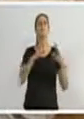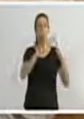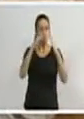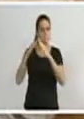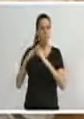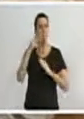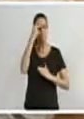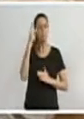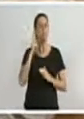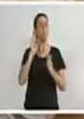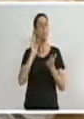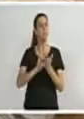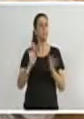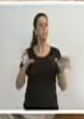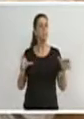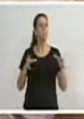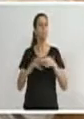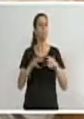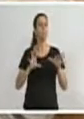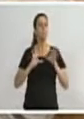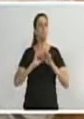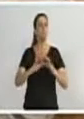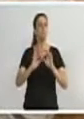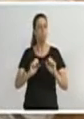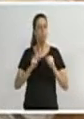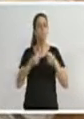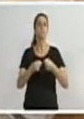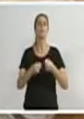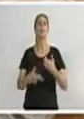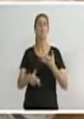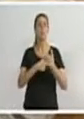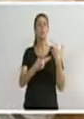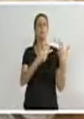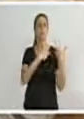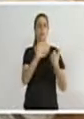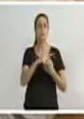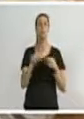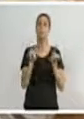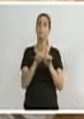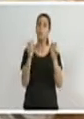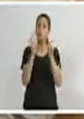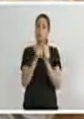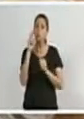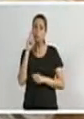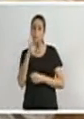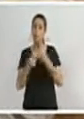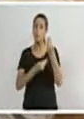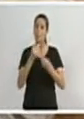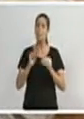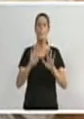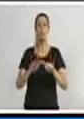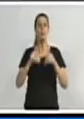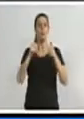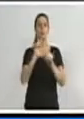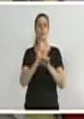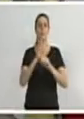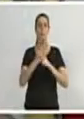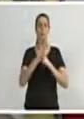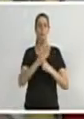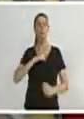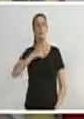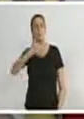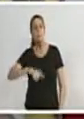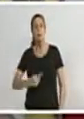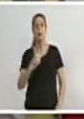com o seu papel. E estão lá, e a comunidade está lá contente, acompanhando as melhorias daquele bairro. Mas também eu posso mostrar mais uma foto, né, ali?